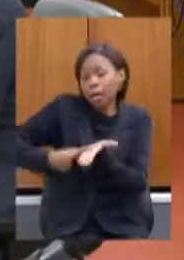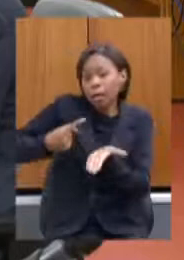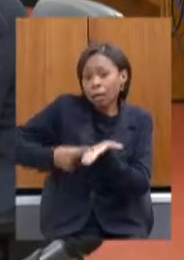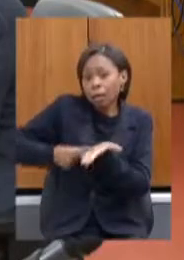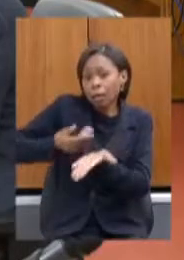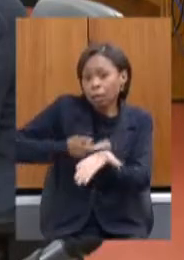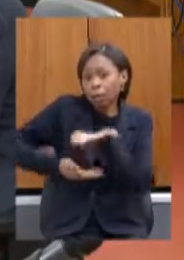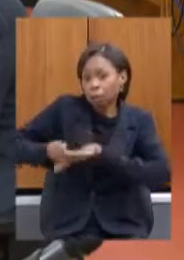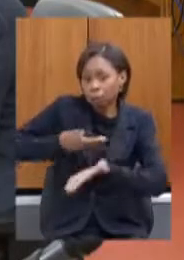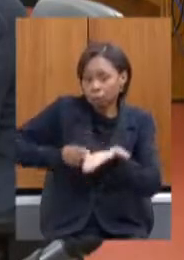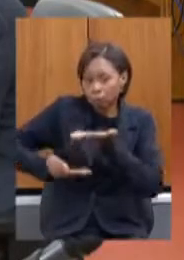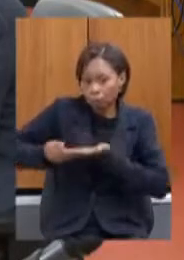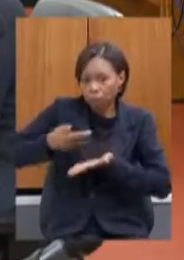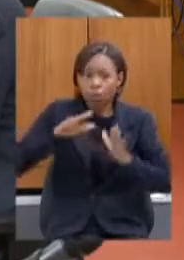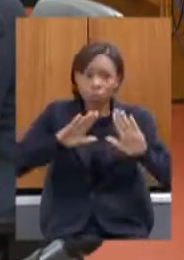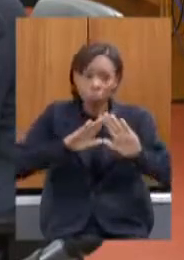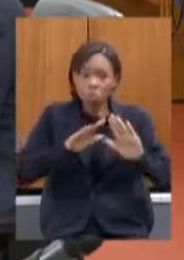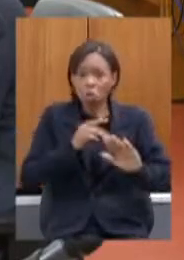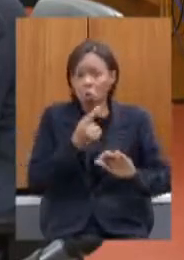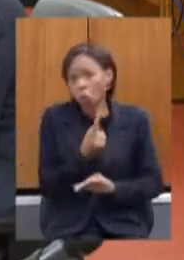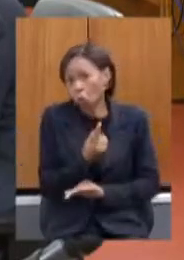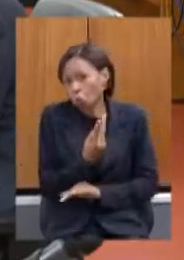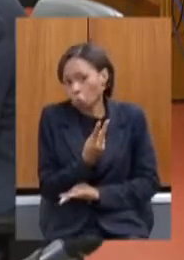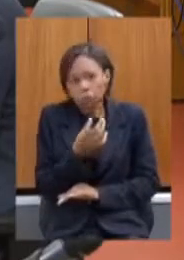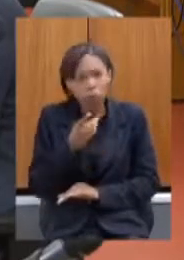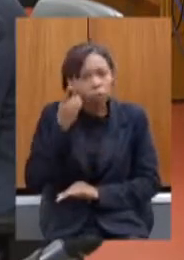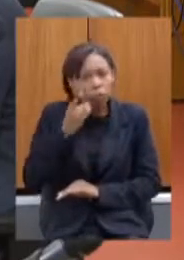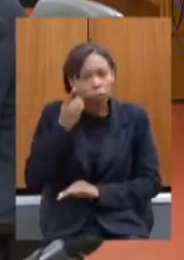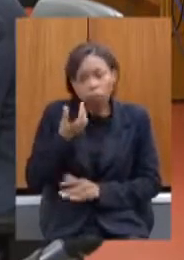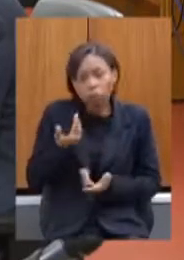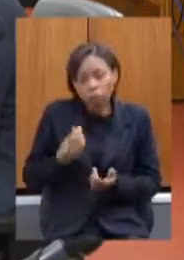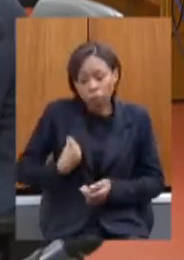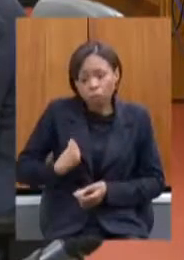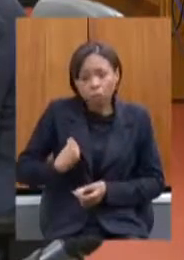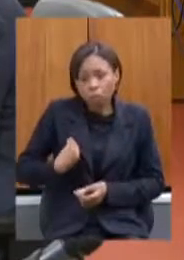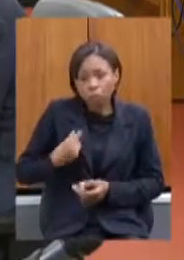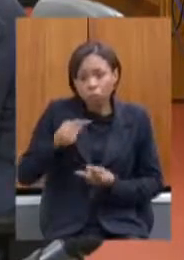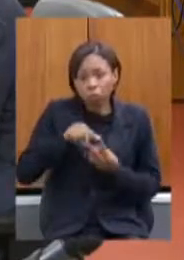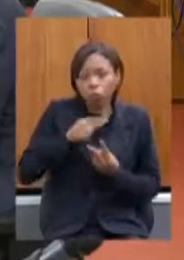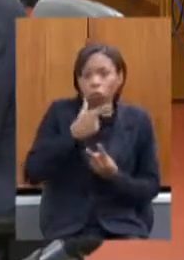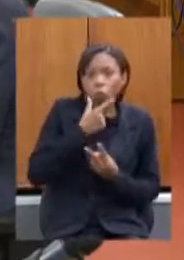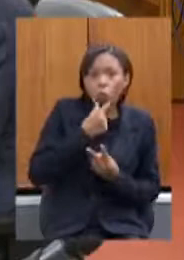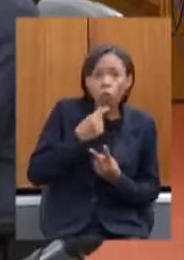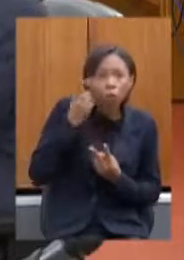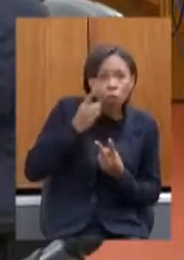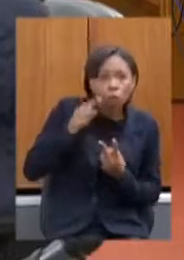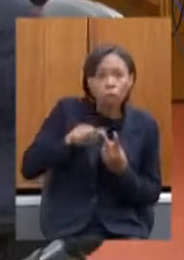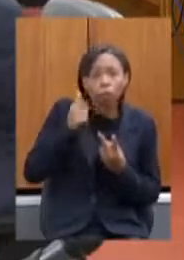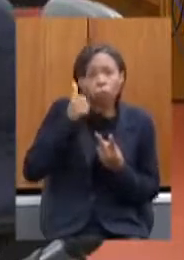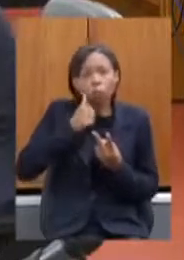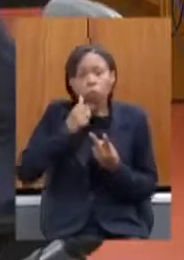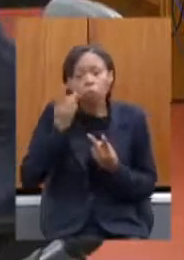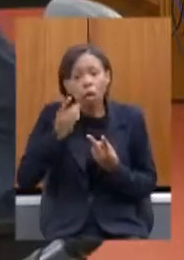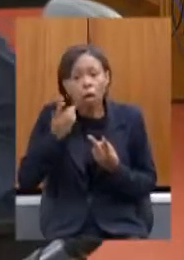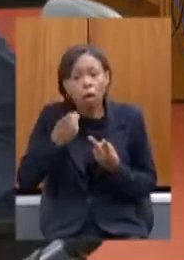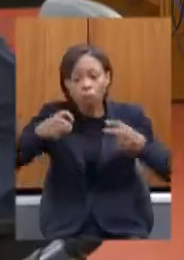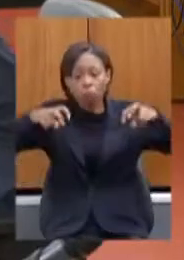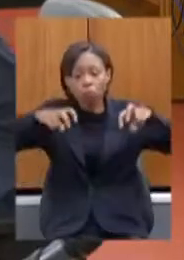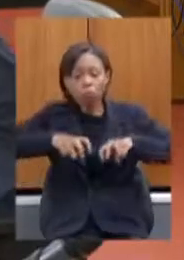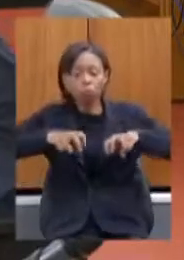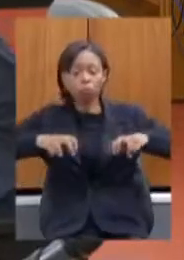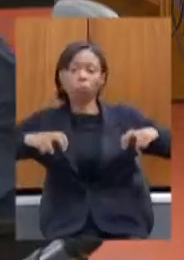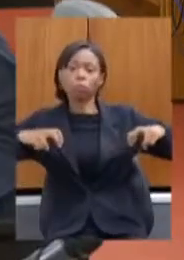um ou dois deputados quem sabe um deputado e uma deputada sentados à mesa participando da